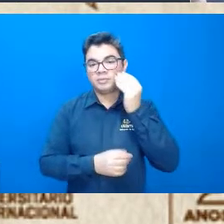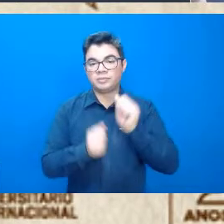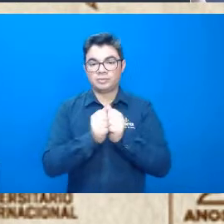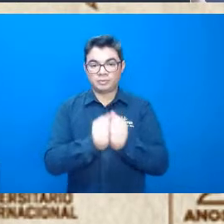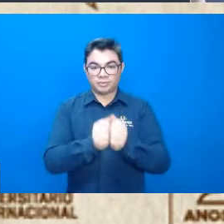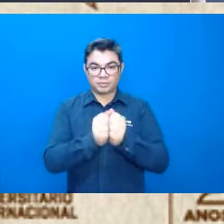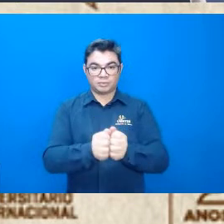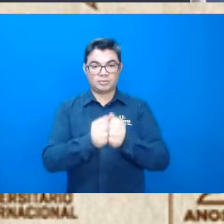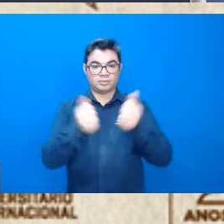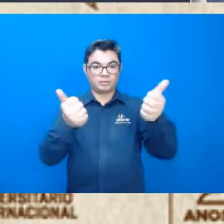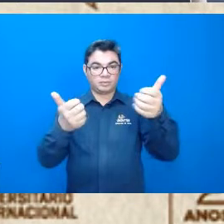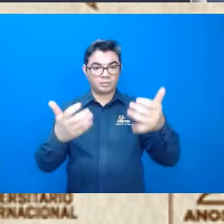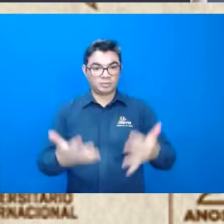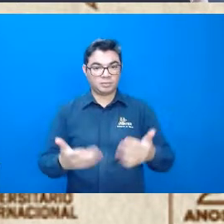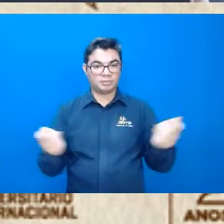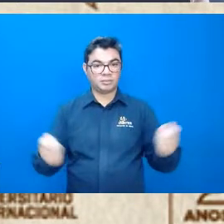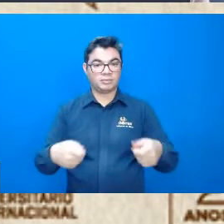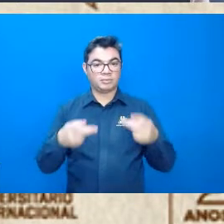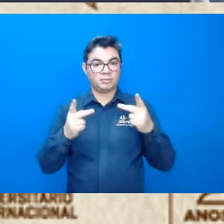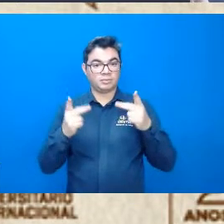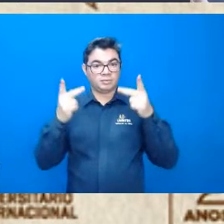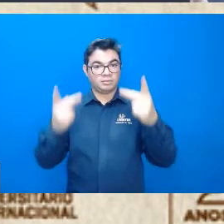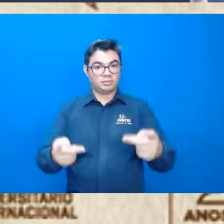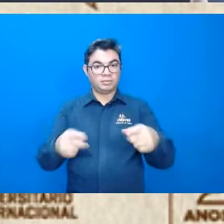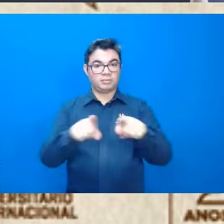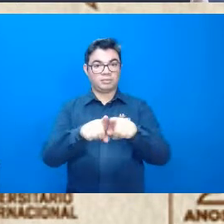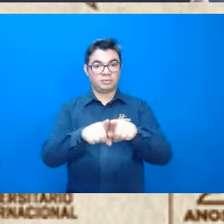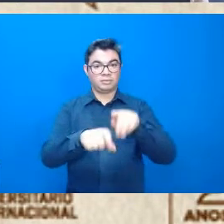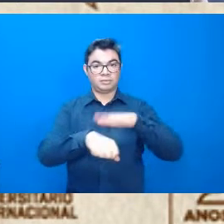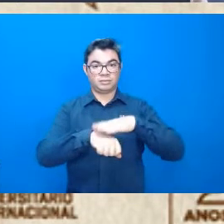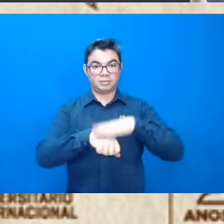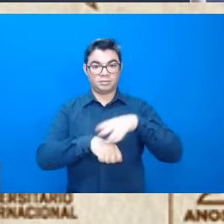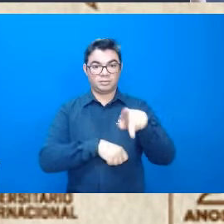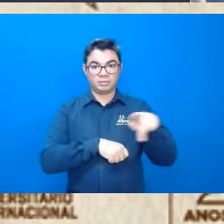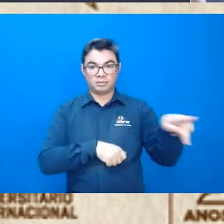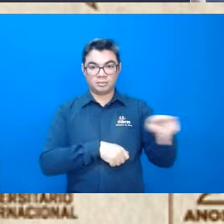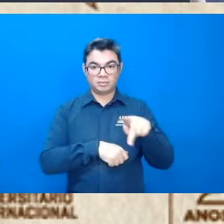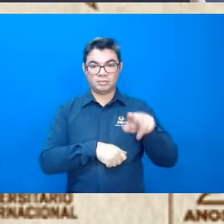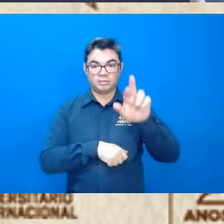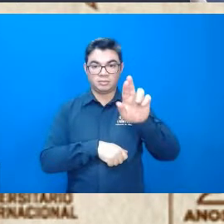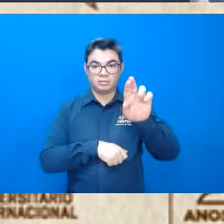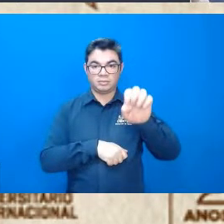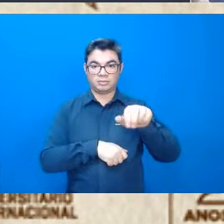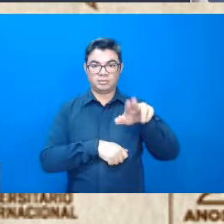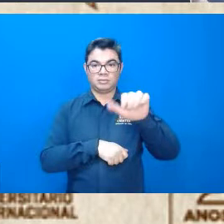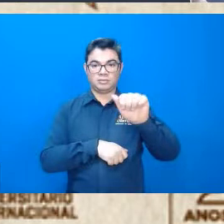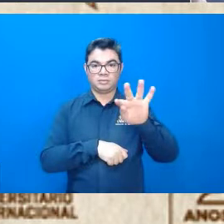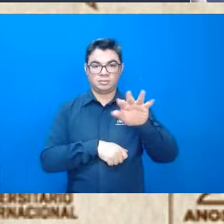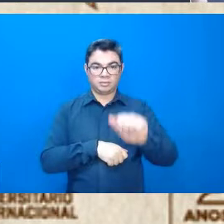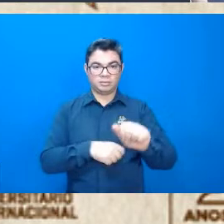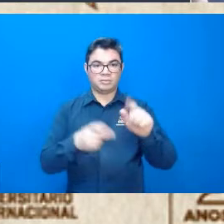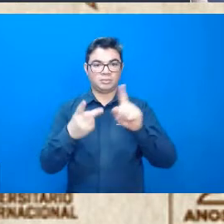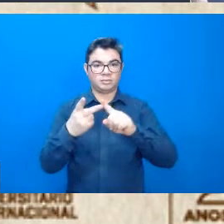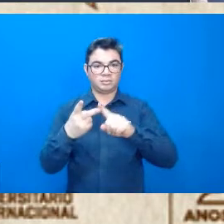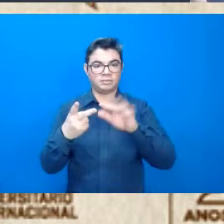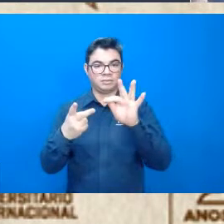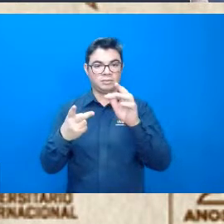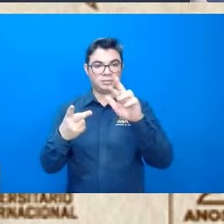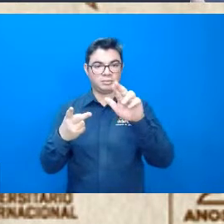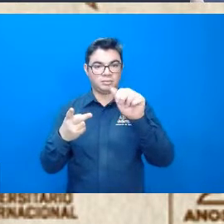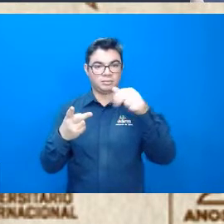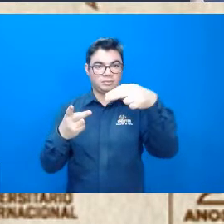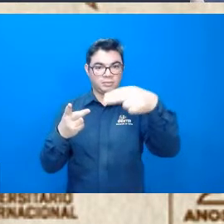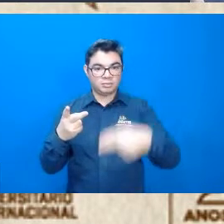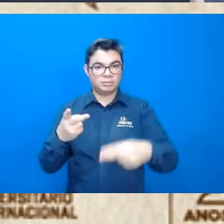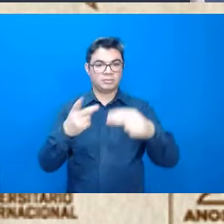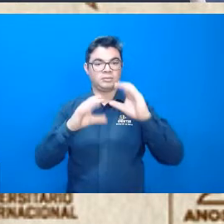aqui falando, né, agradeço o convite à professora Renata, que intermediou, à professora Franciele, né, a qual